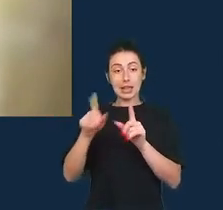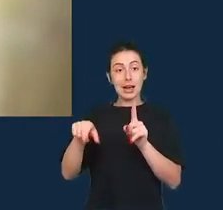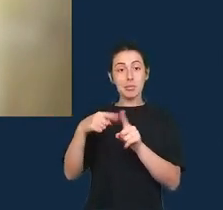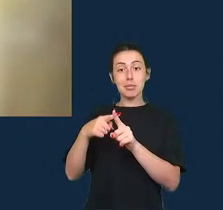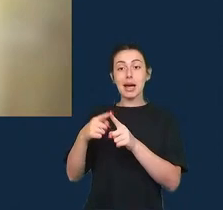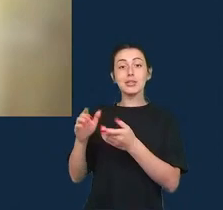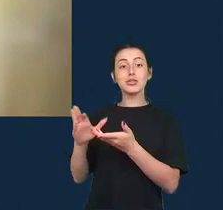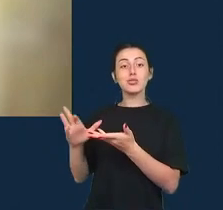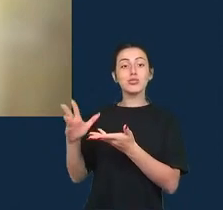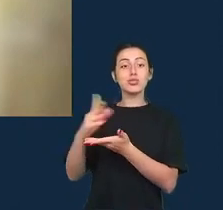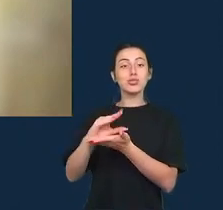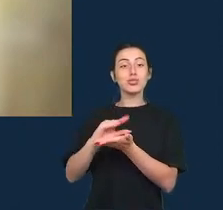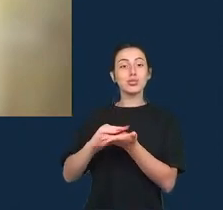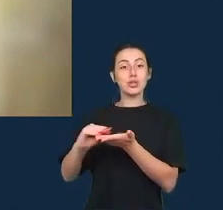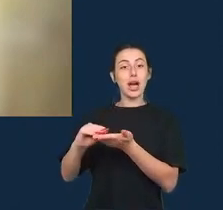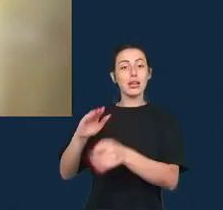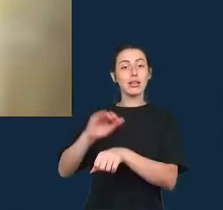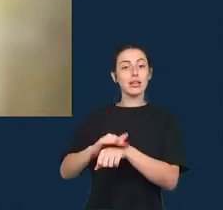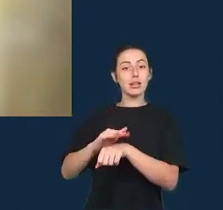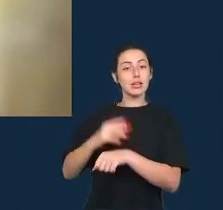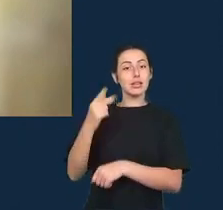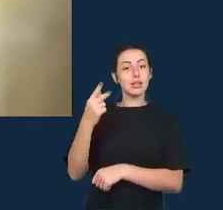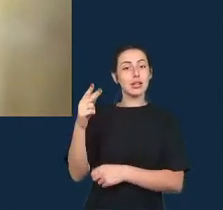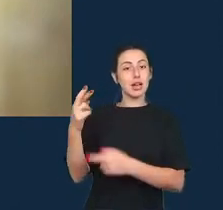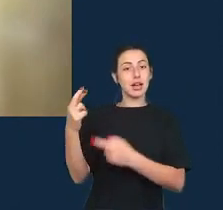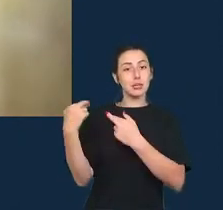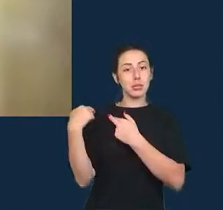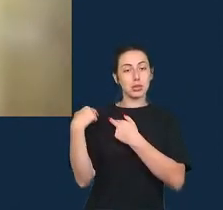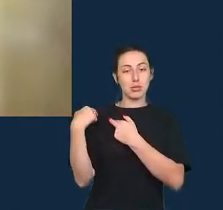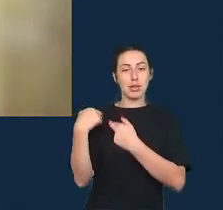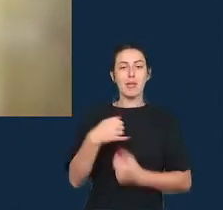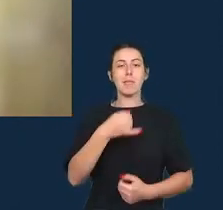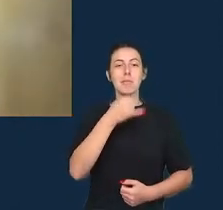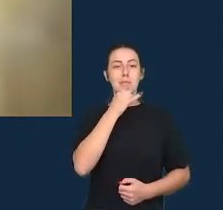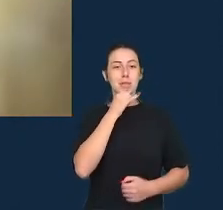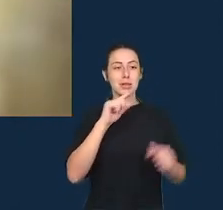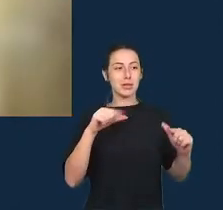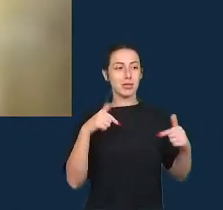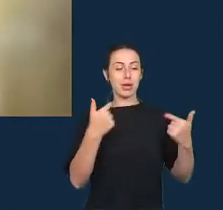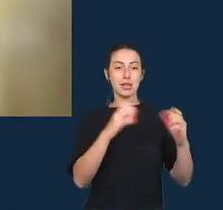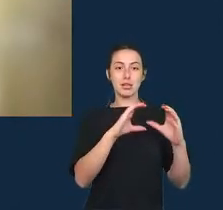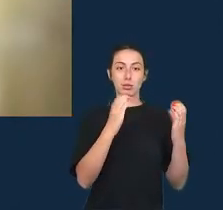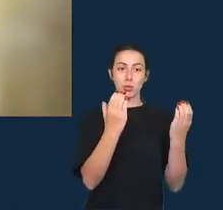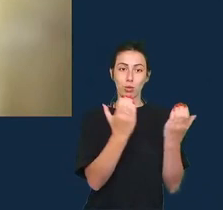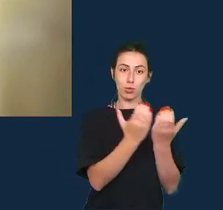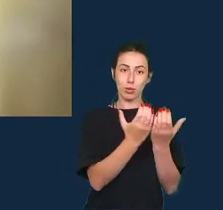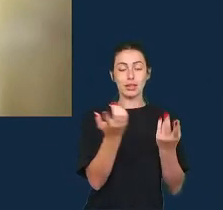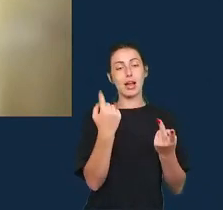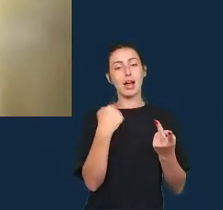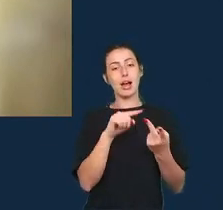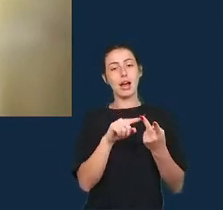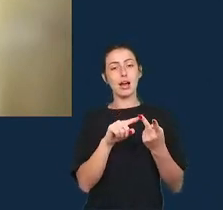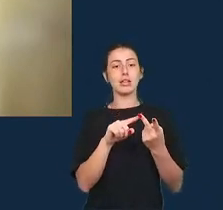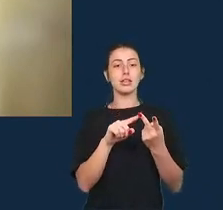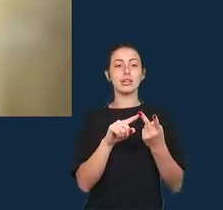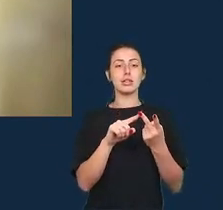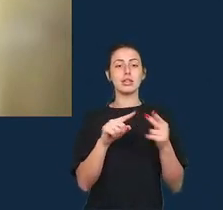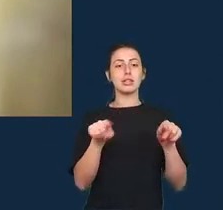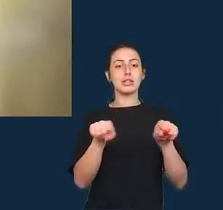com organizações comunitárias por exemplo organizações sem fins lucrativos etc